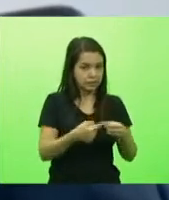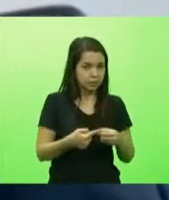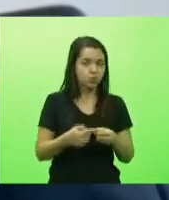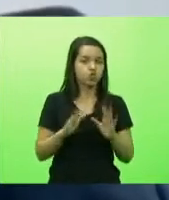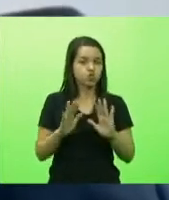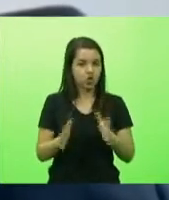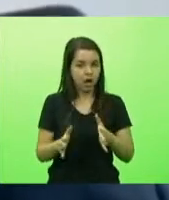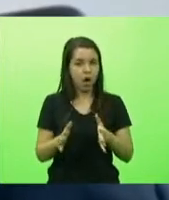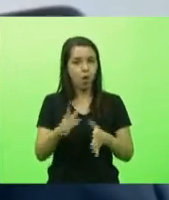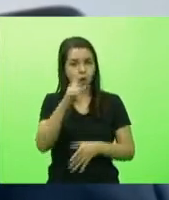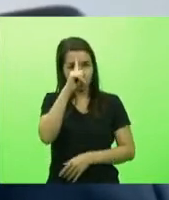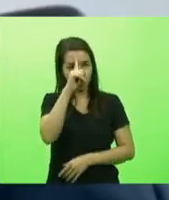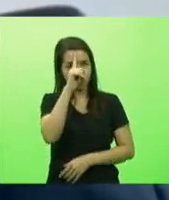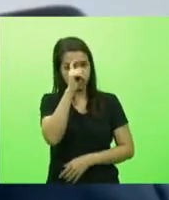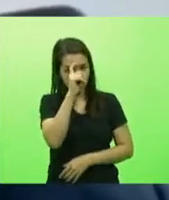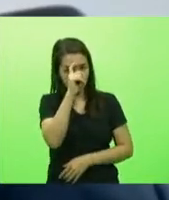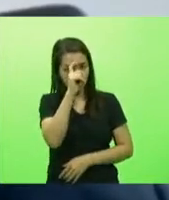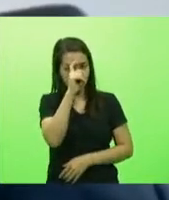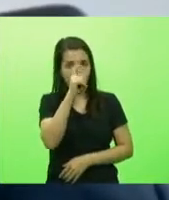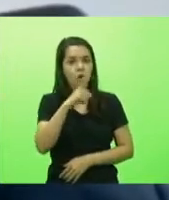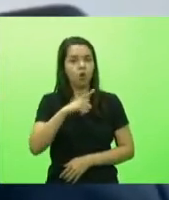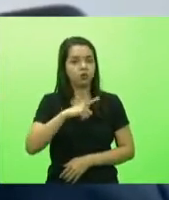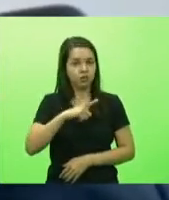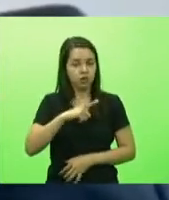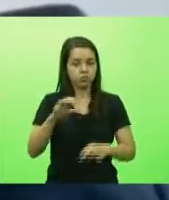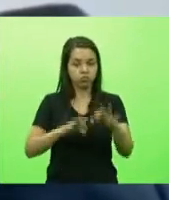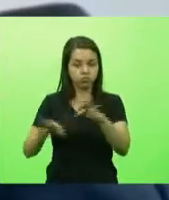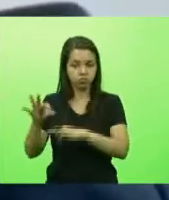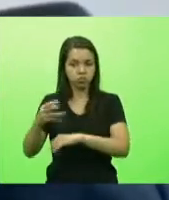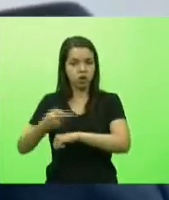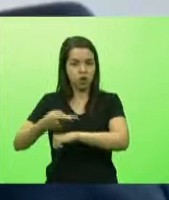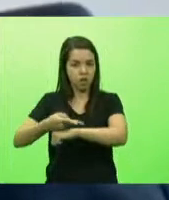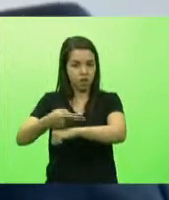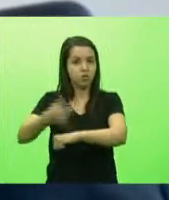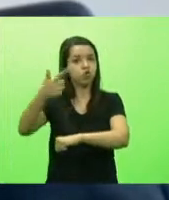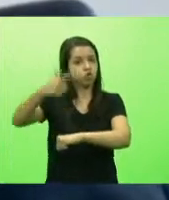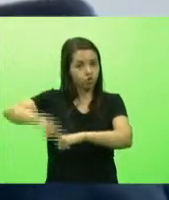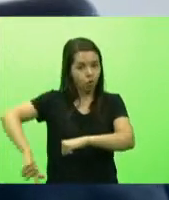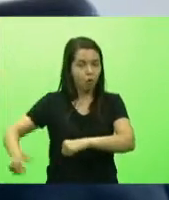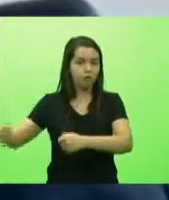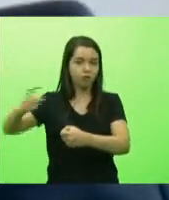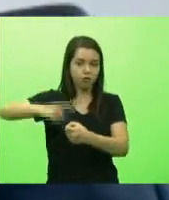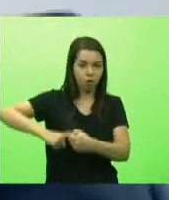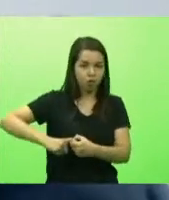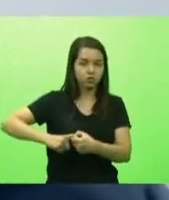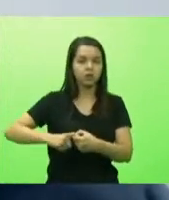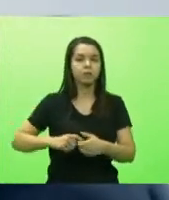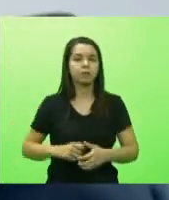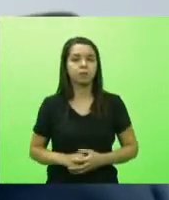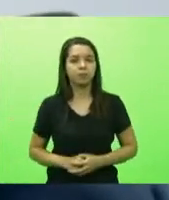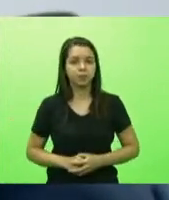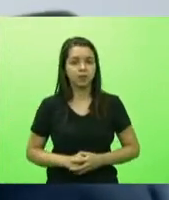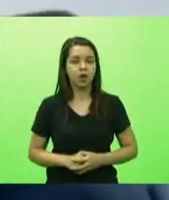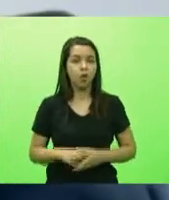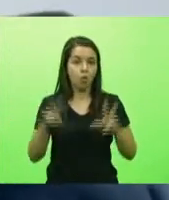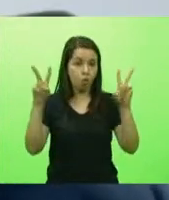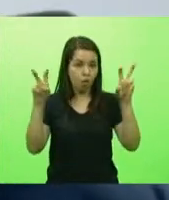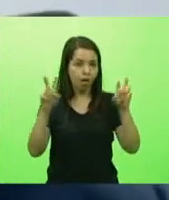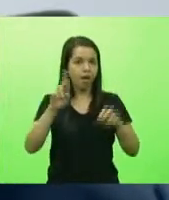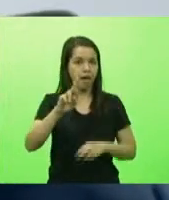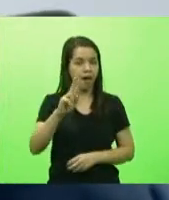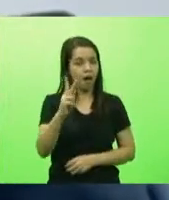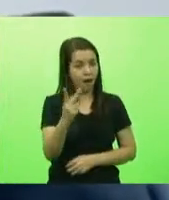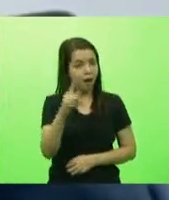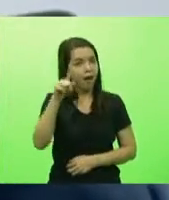alguns leis ainda temos mais 90 para ativar e a questão do RH é um problema nós estamos atuando discutindo